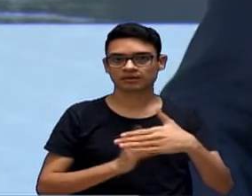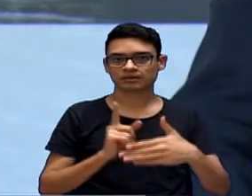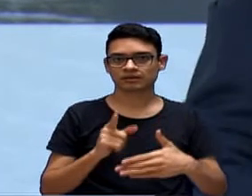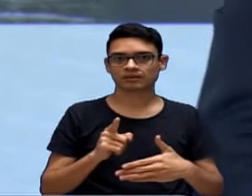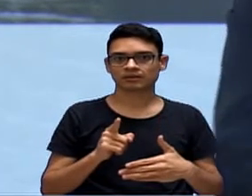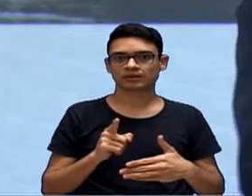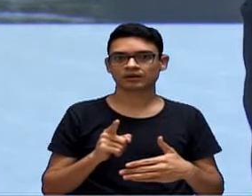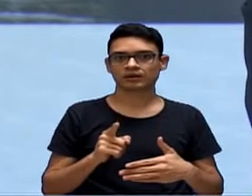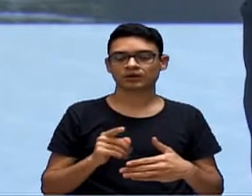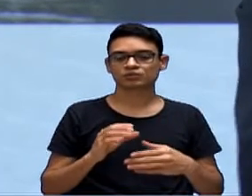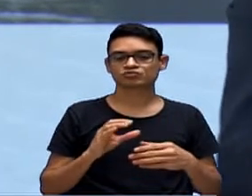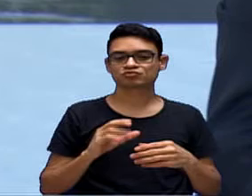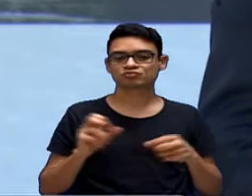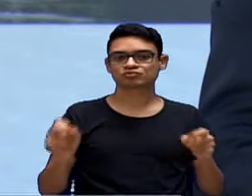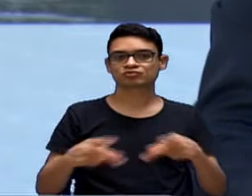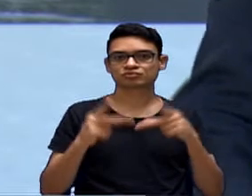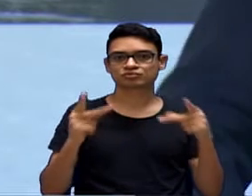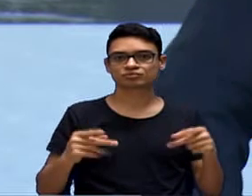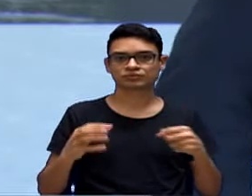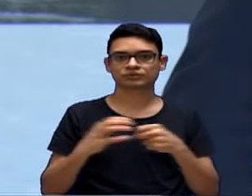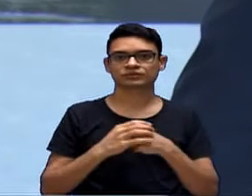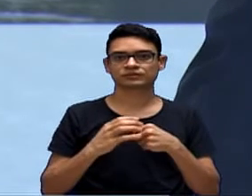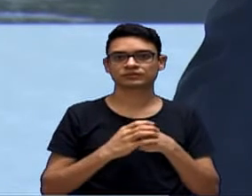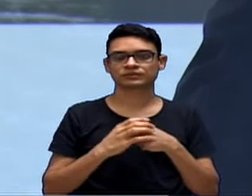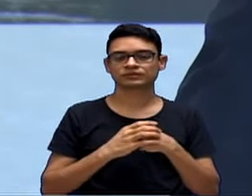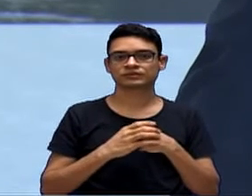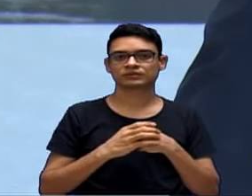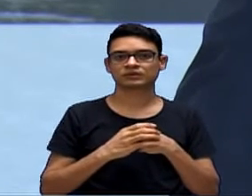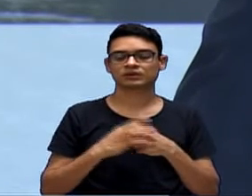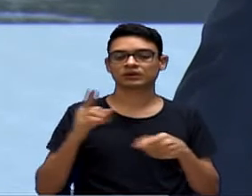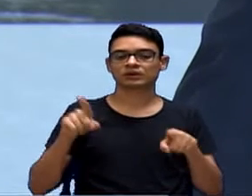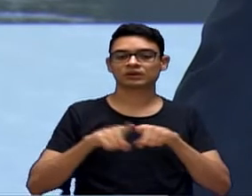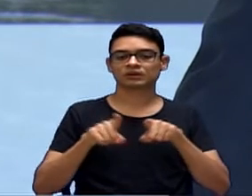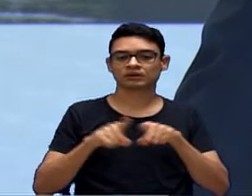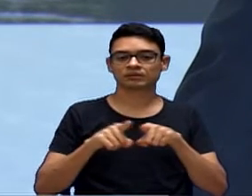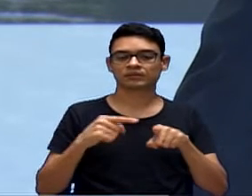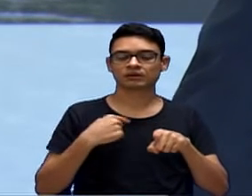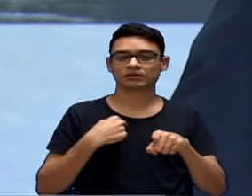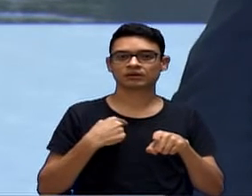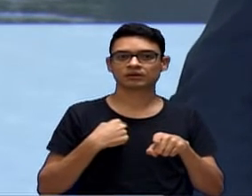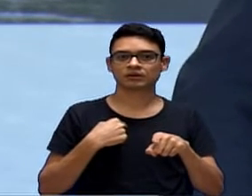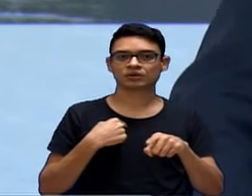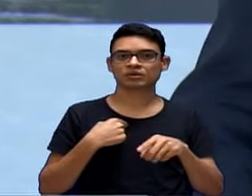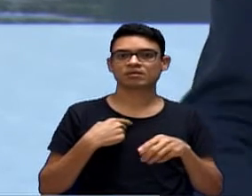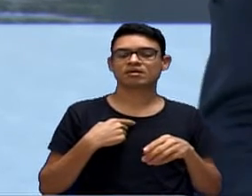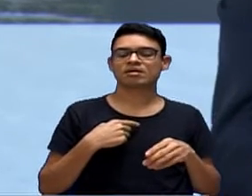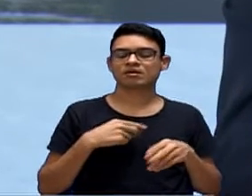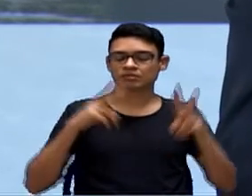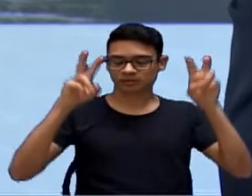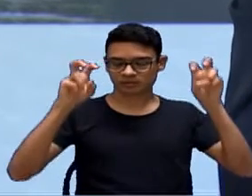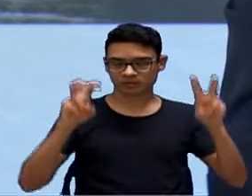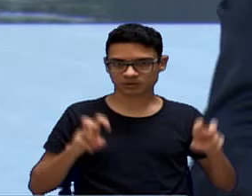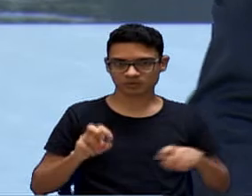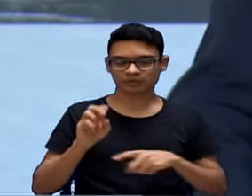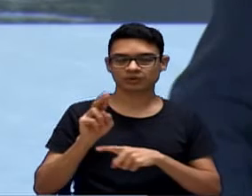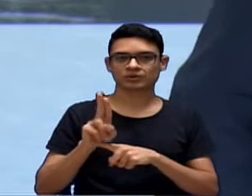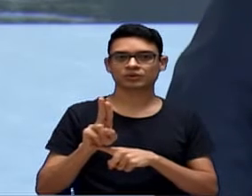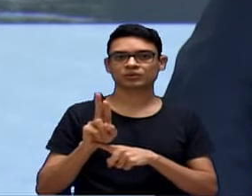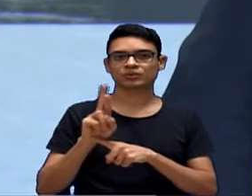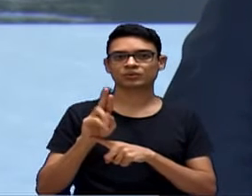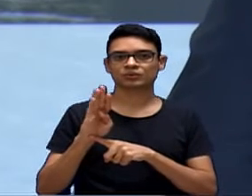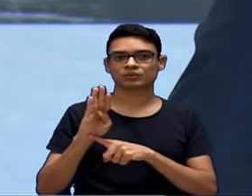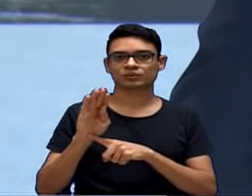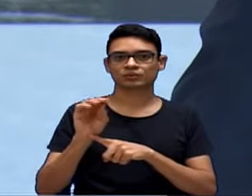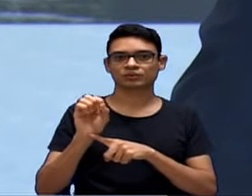cobrar, então vamos fazer isso. E também, já dentro dessa, da Urbis, junto com o presidente, vou cobrar algumas